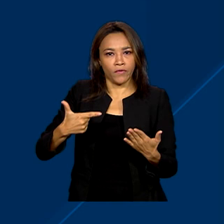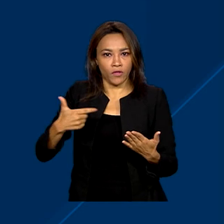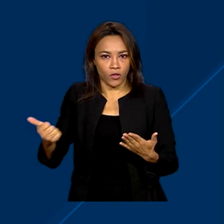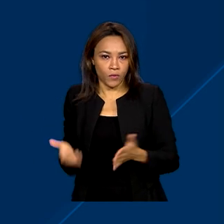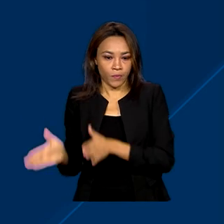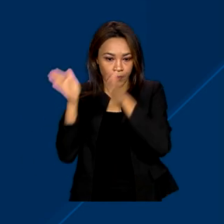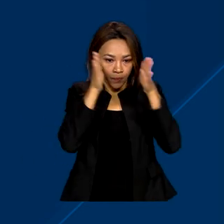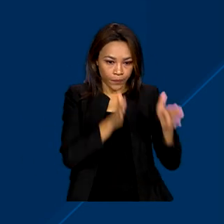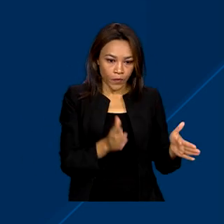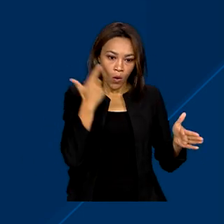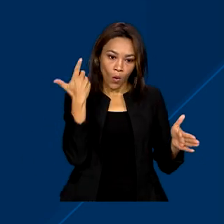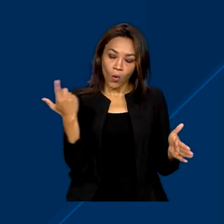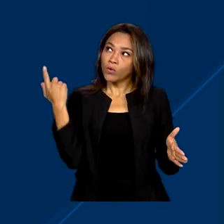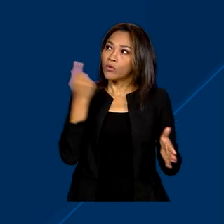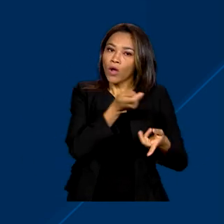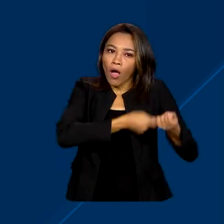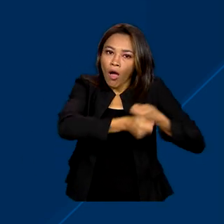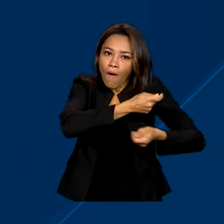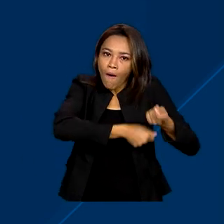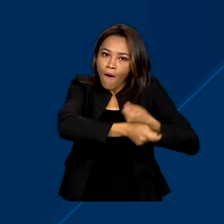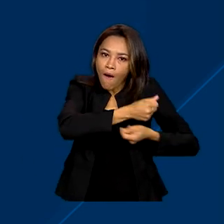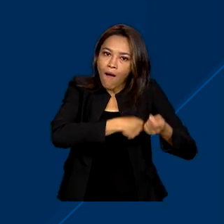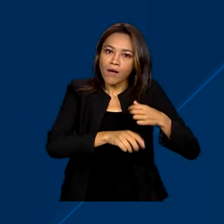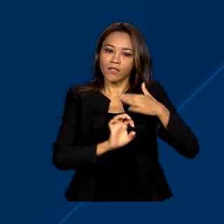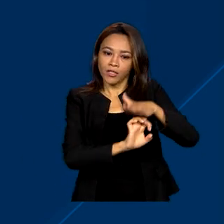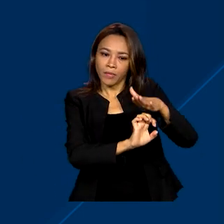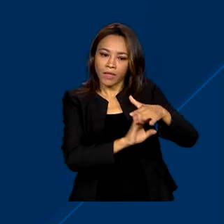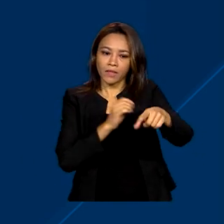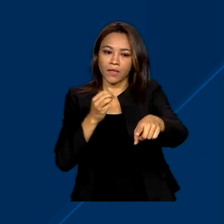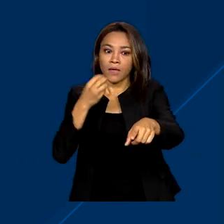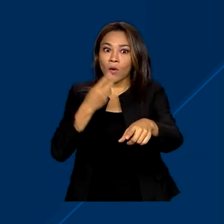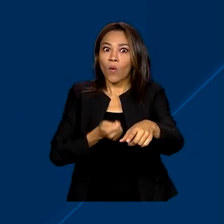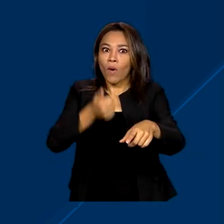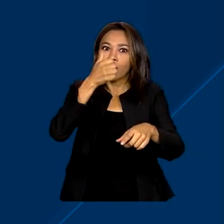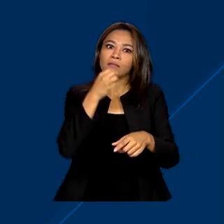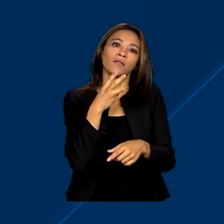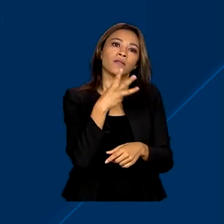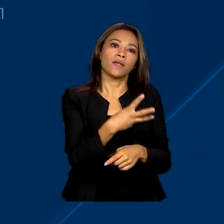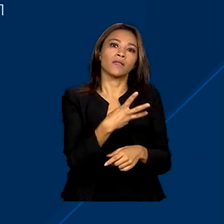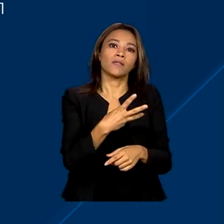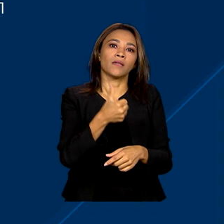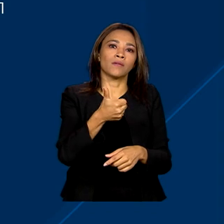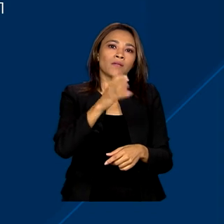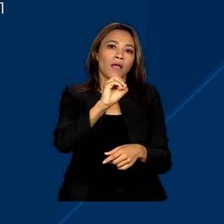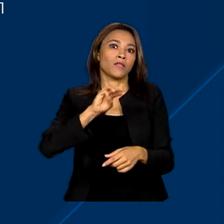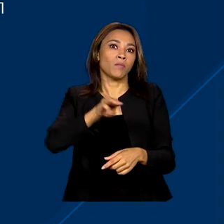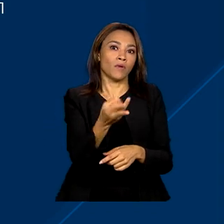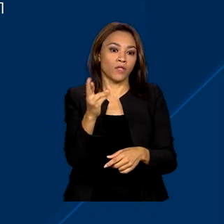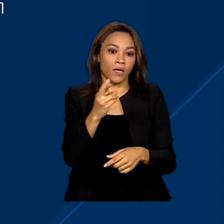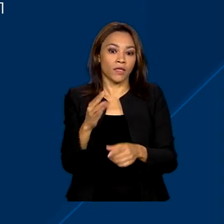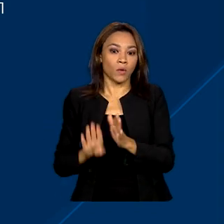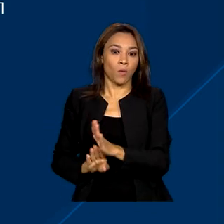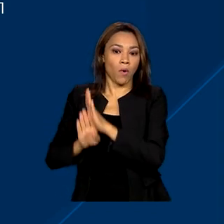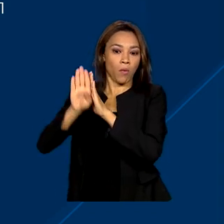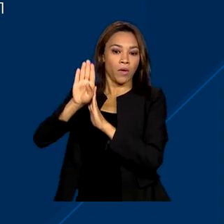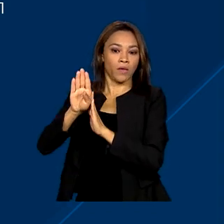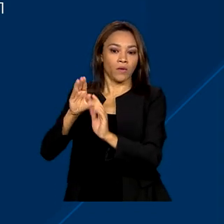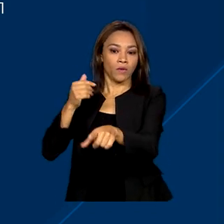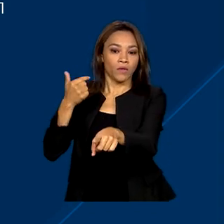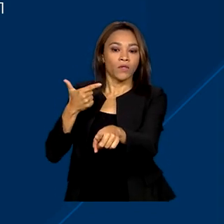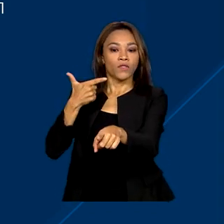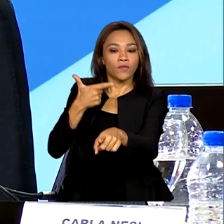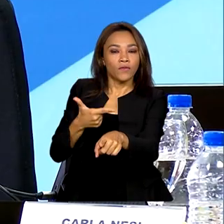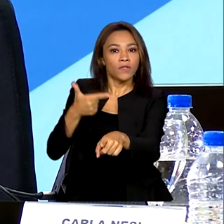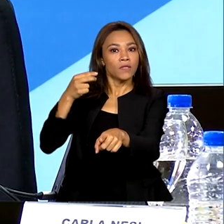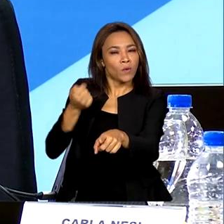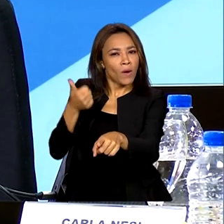carteira ampliada a agronegócios atingiu quase 310 bilhões de reais, um crescimento de quase 25% em